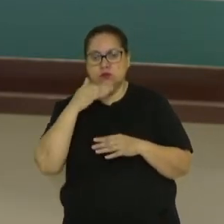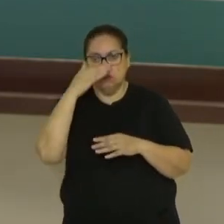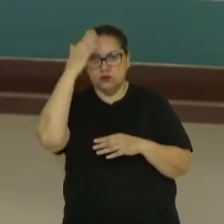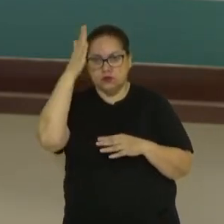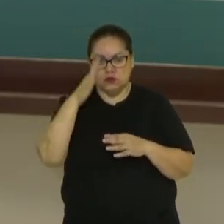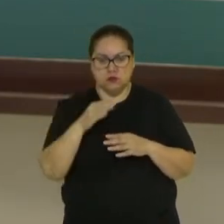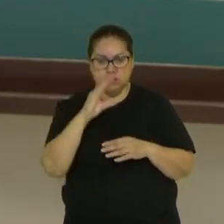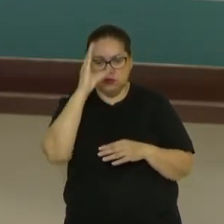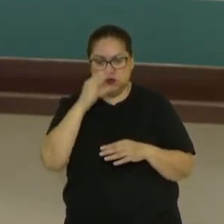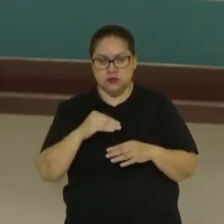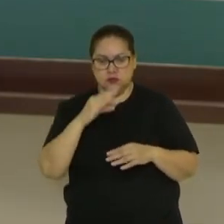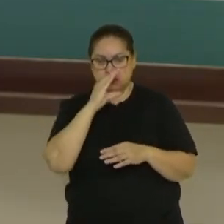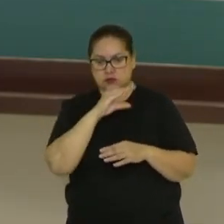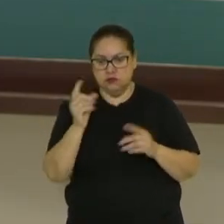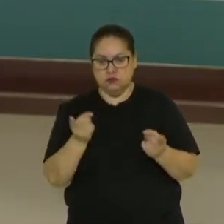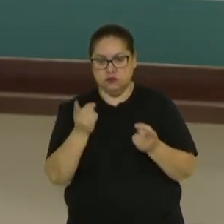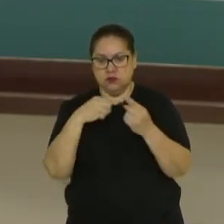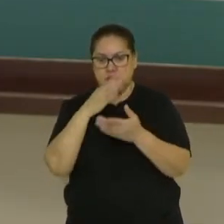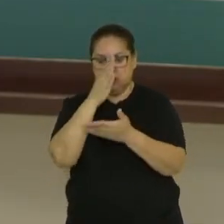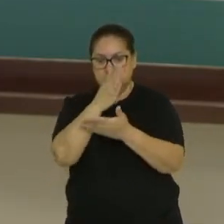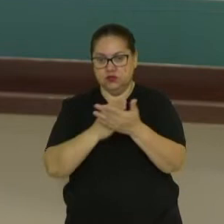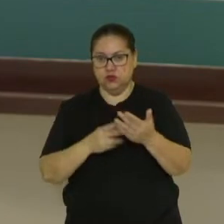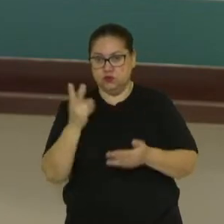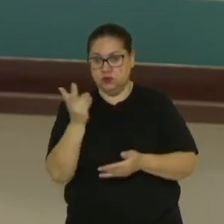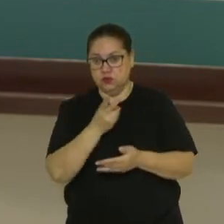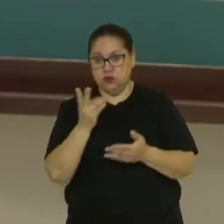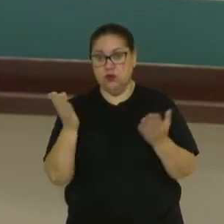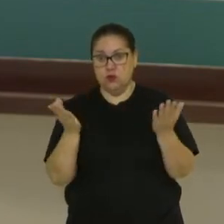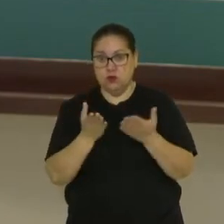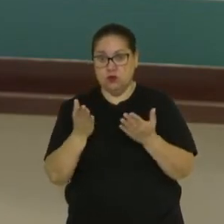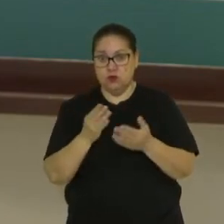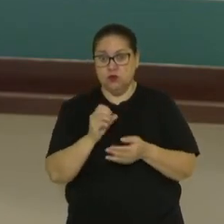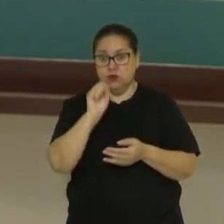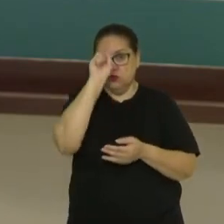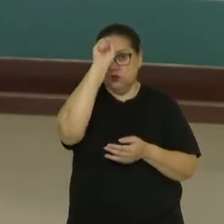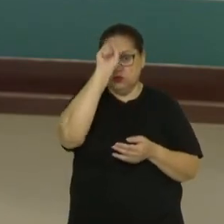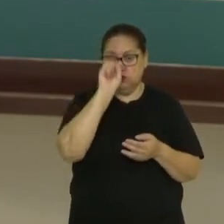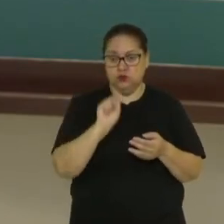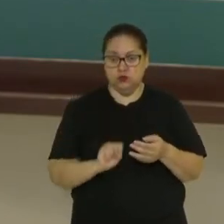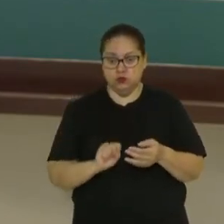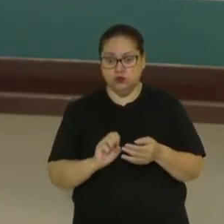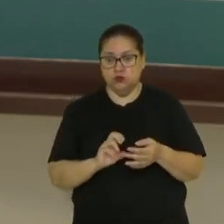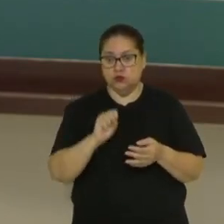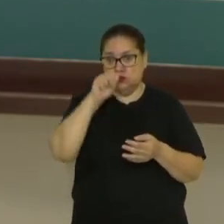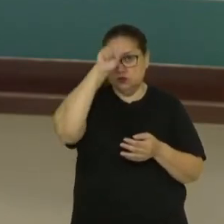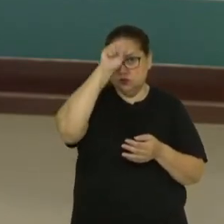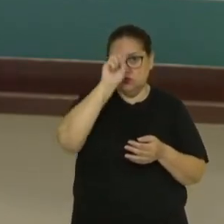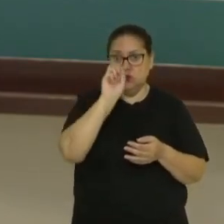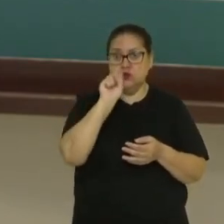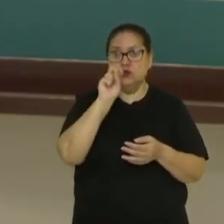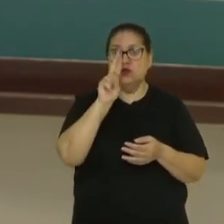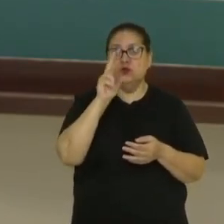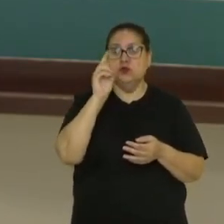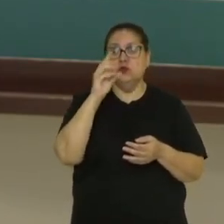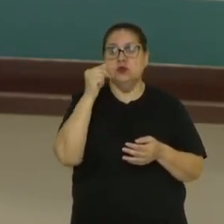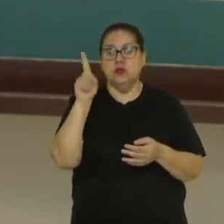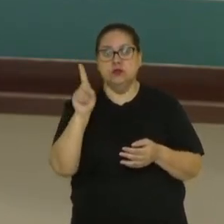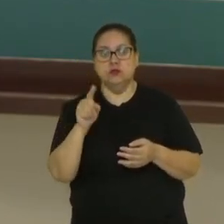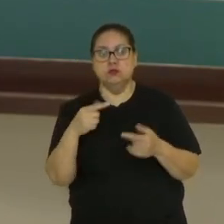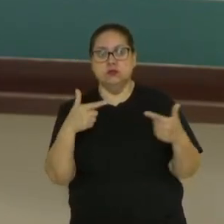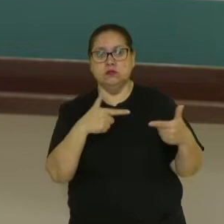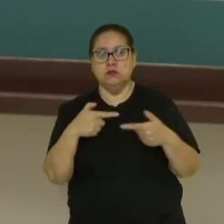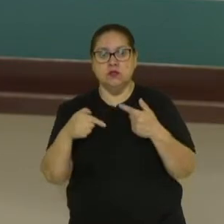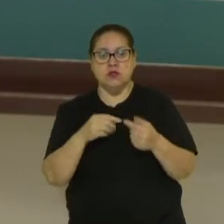cristãos. E até dividiu o país em dois, né? Atualmente existe o Sudão do Sul e o Sudão, ok? E também por questões de